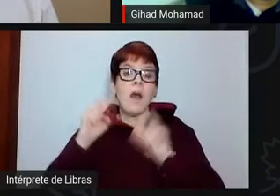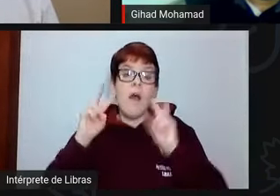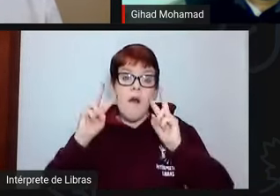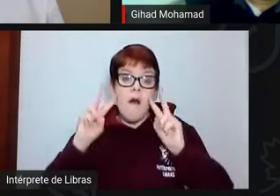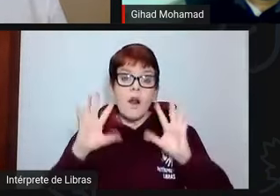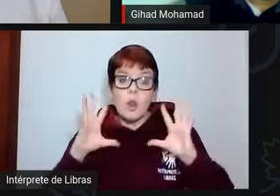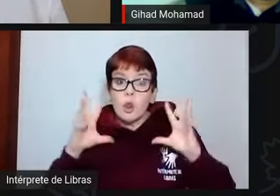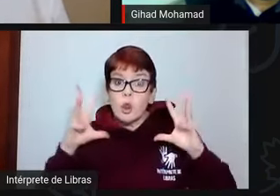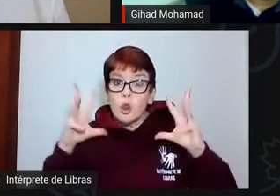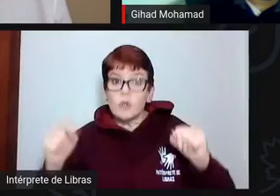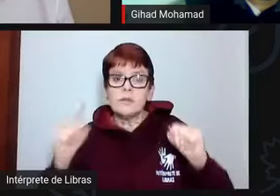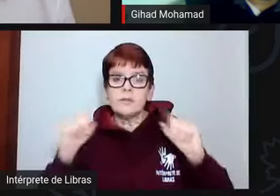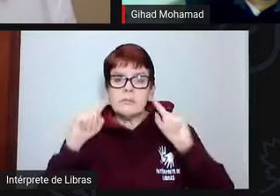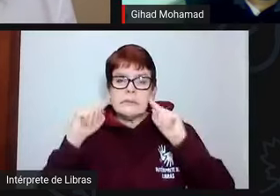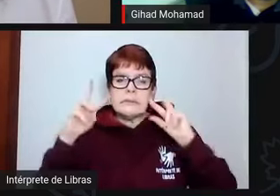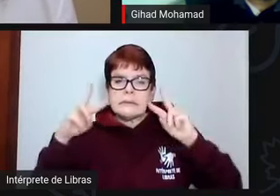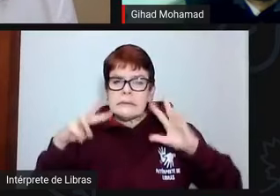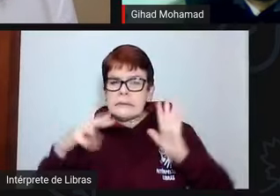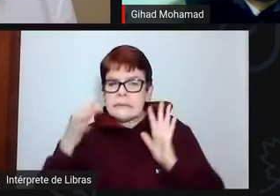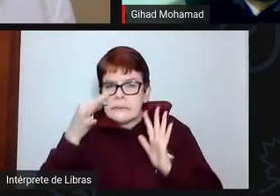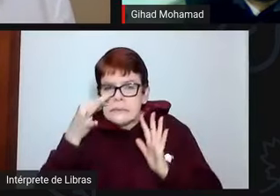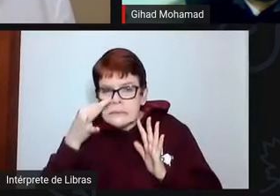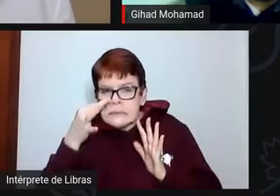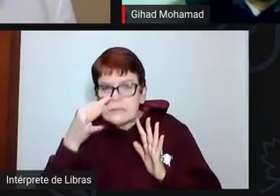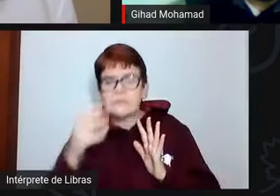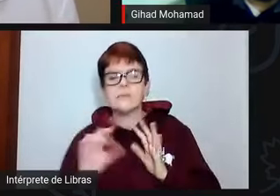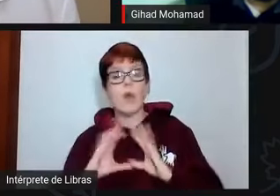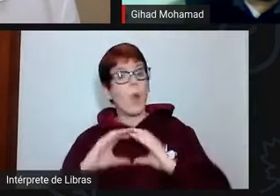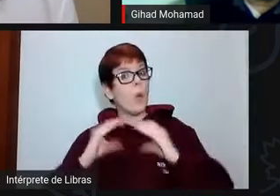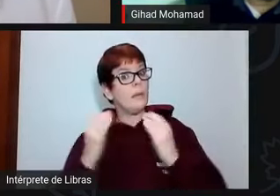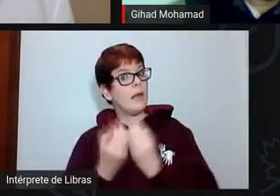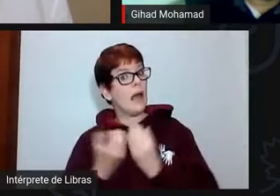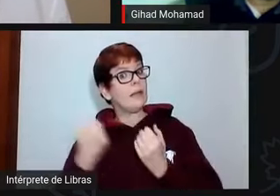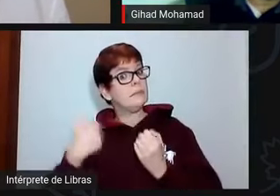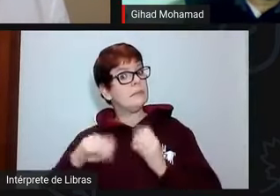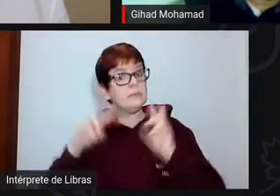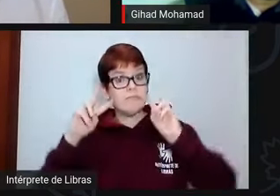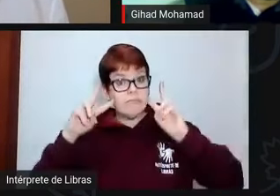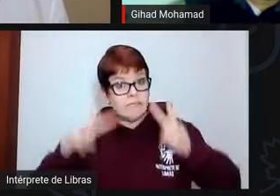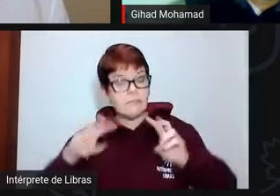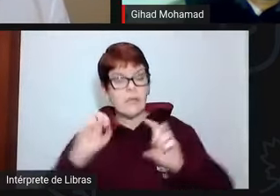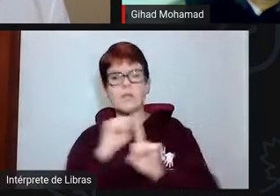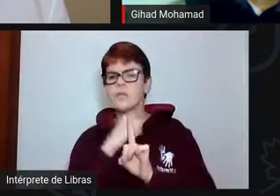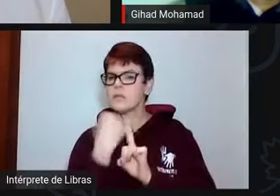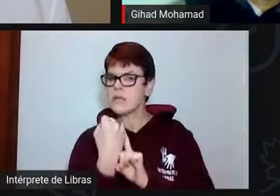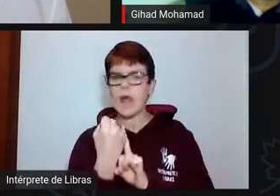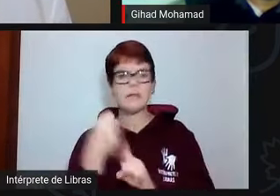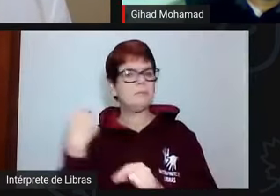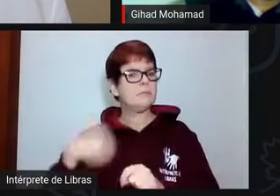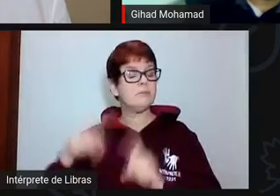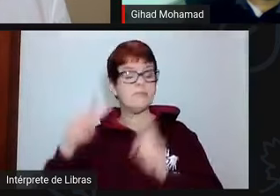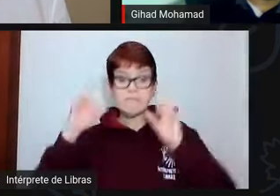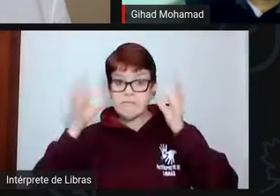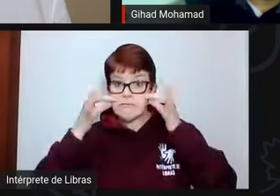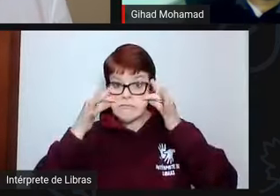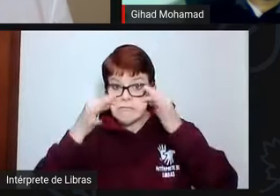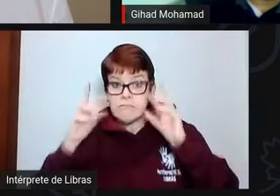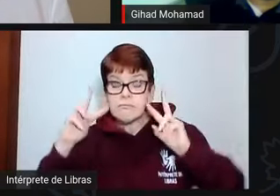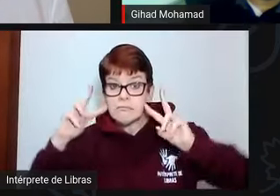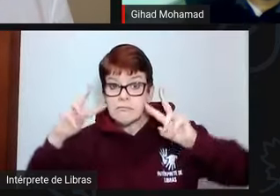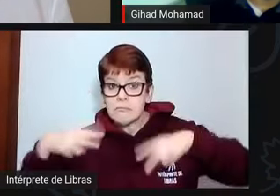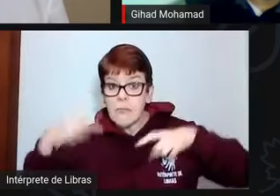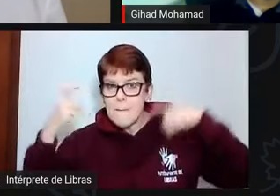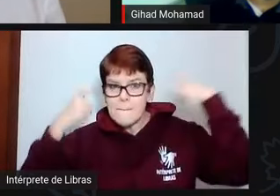estejamos atentos. Nossa comunidade esteja atenta, a sociedade em geral esteja atenta e preocupada.